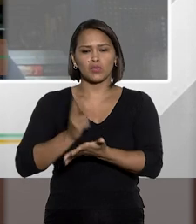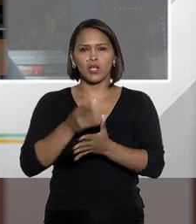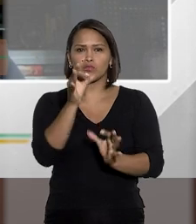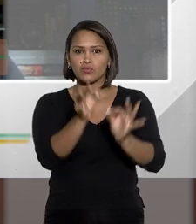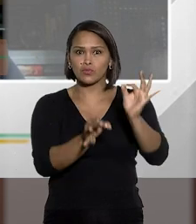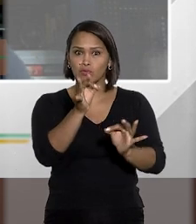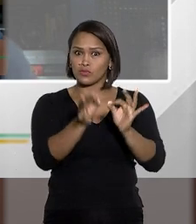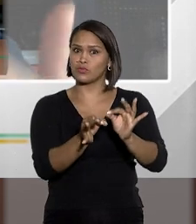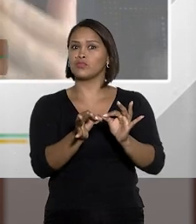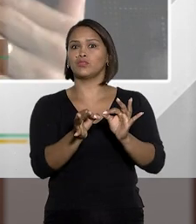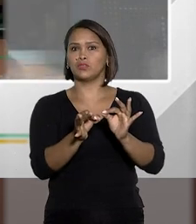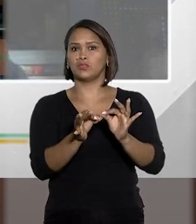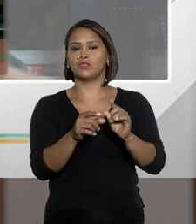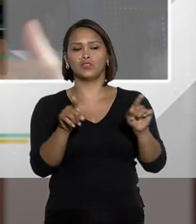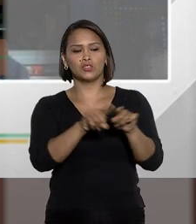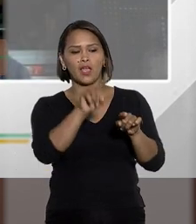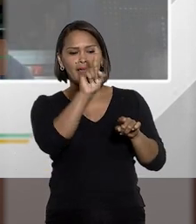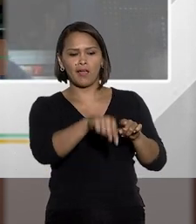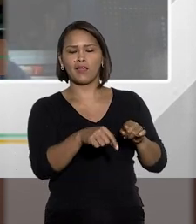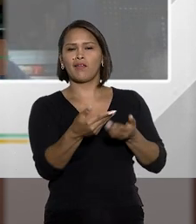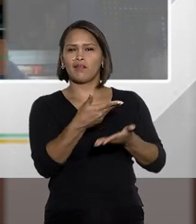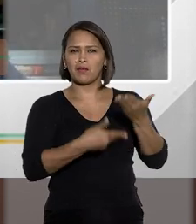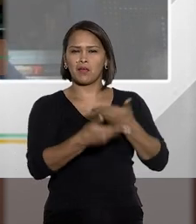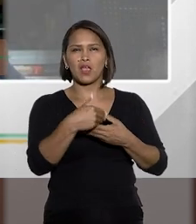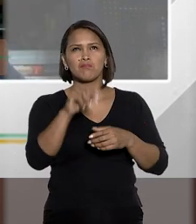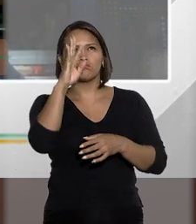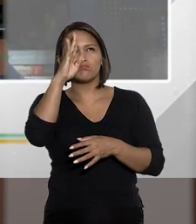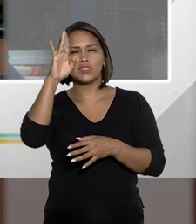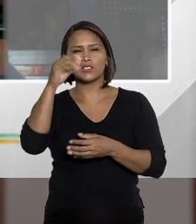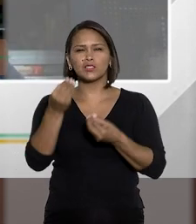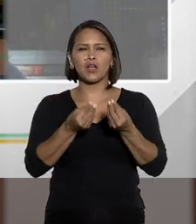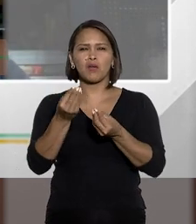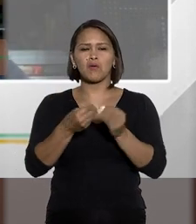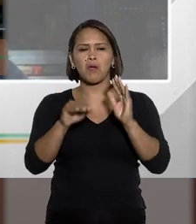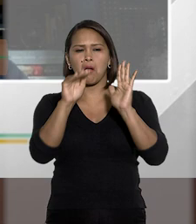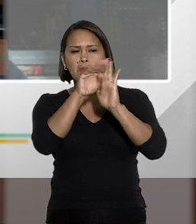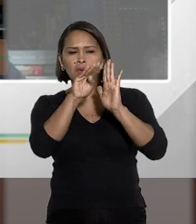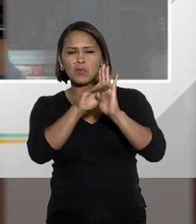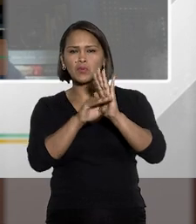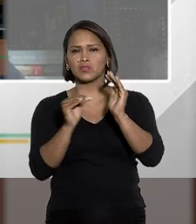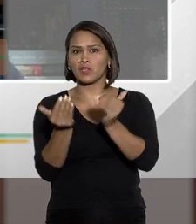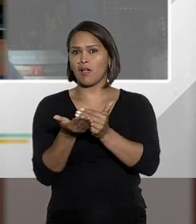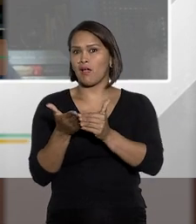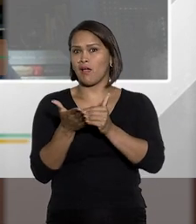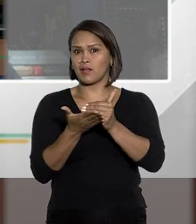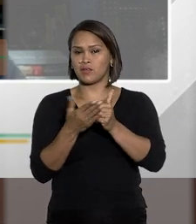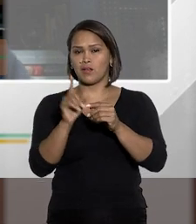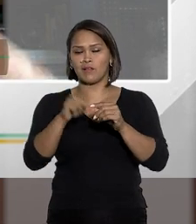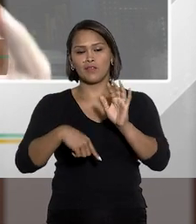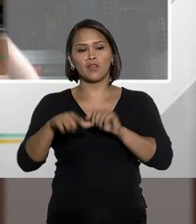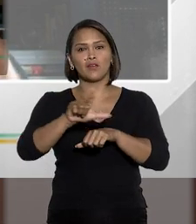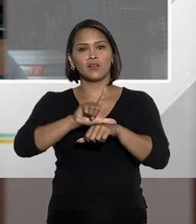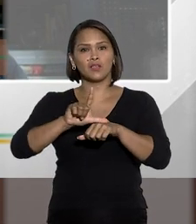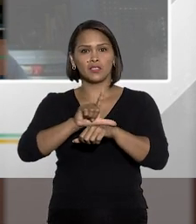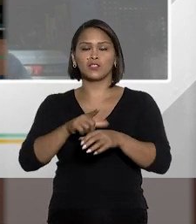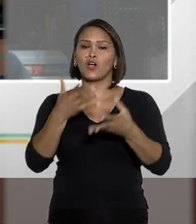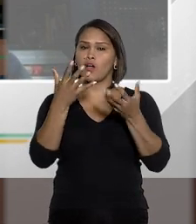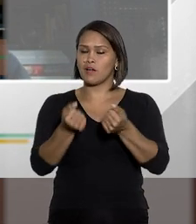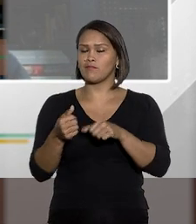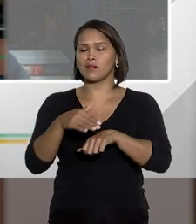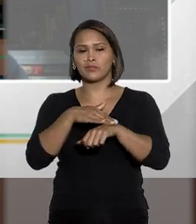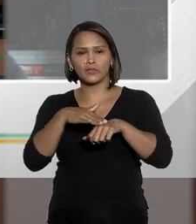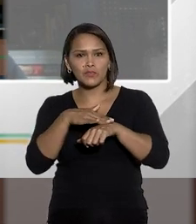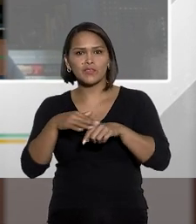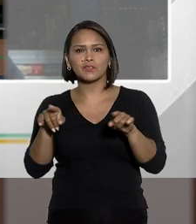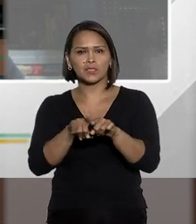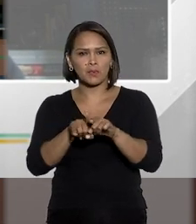consequências jurídicas, aquém daquelas que nós imaginávamos como proporcionais e razoáveis. E o legislador, e